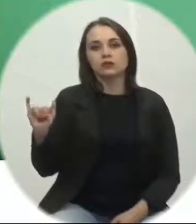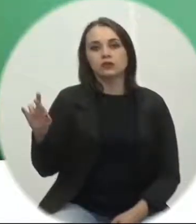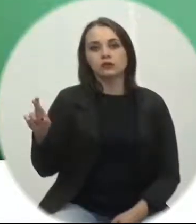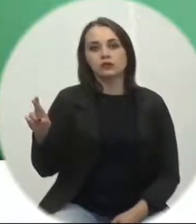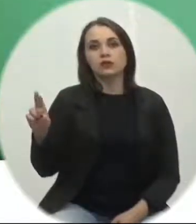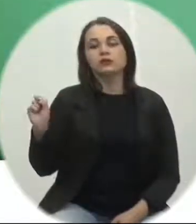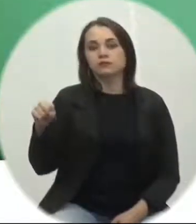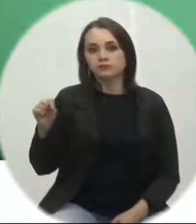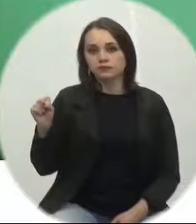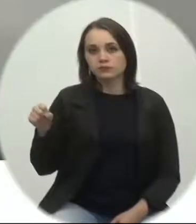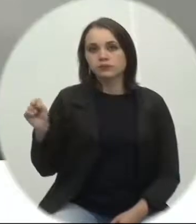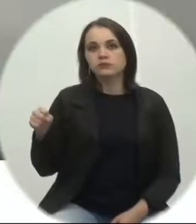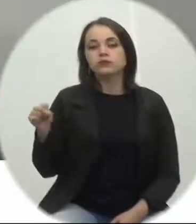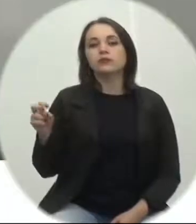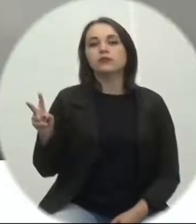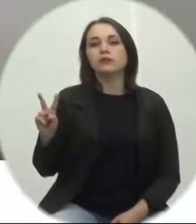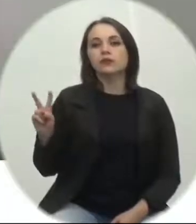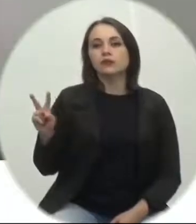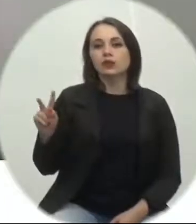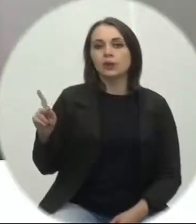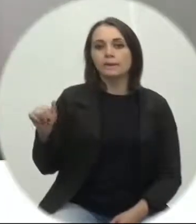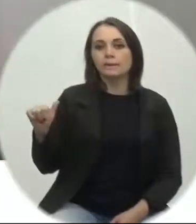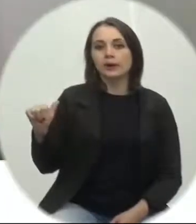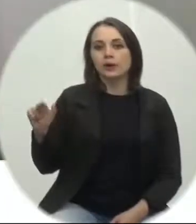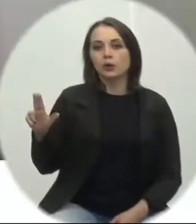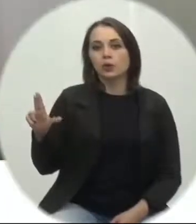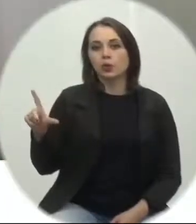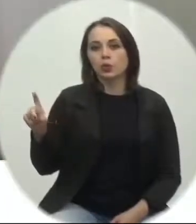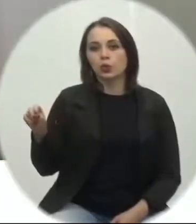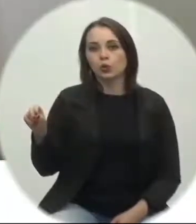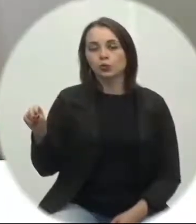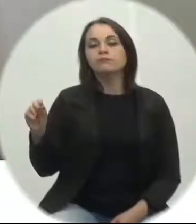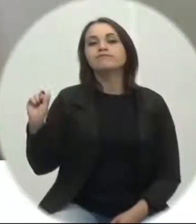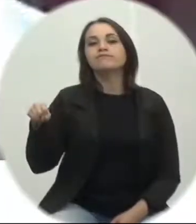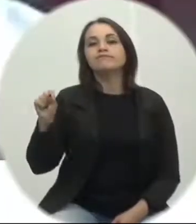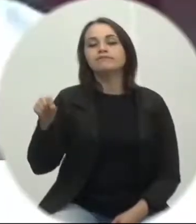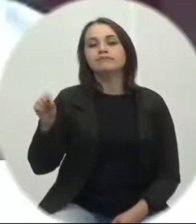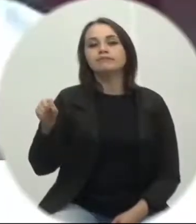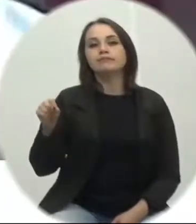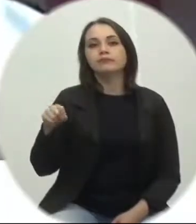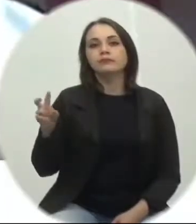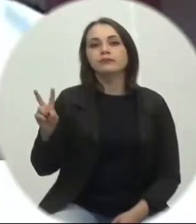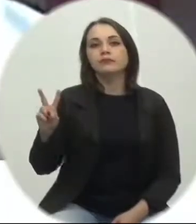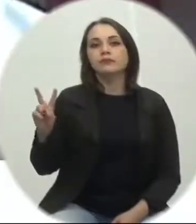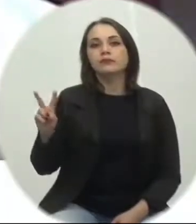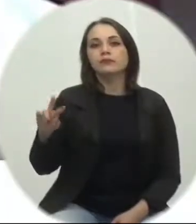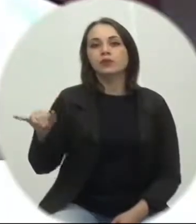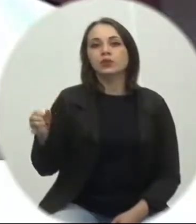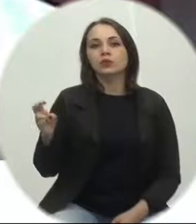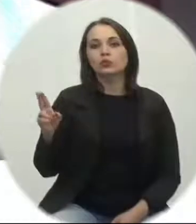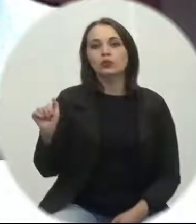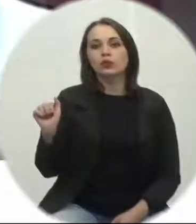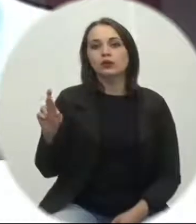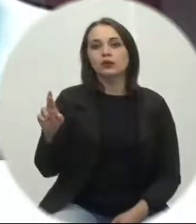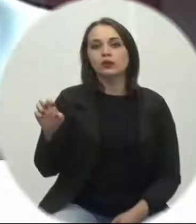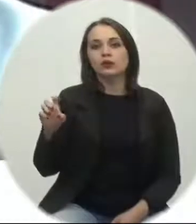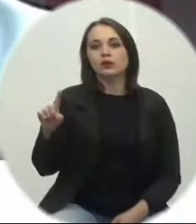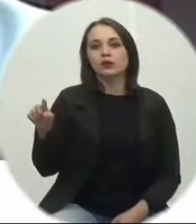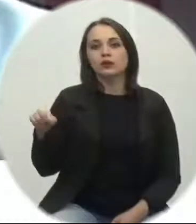favorável seu presidente a favor vereador Paulo Ferrarese a favor a favor vereador Juarez de Jesus